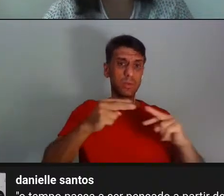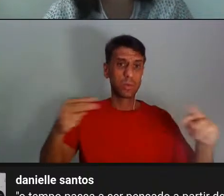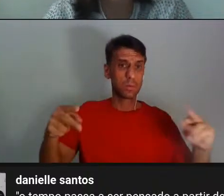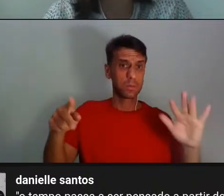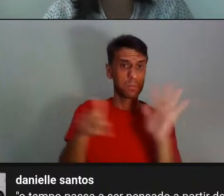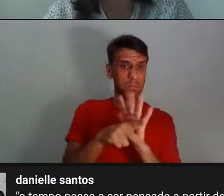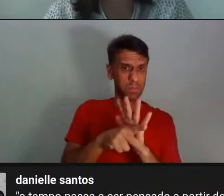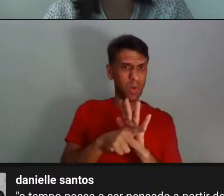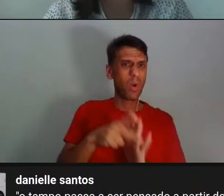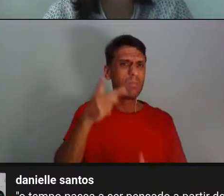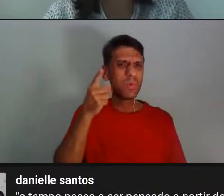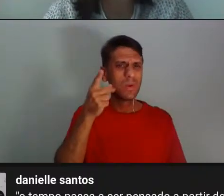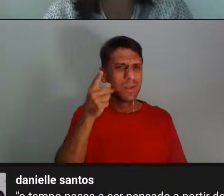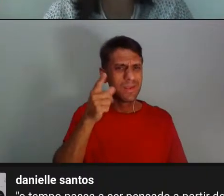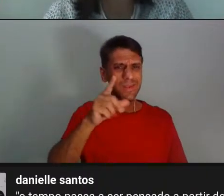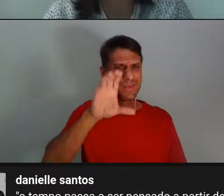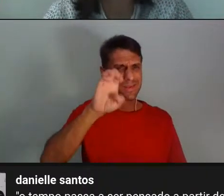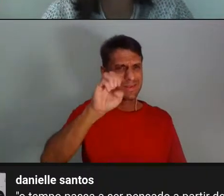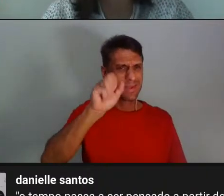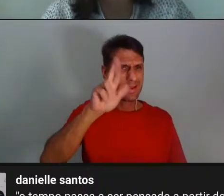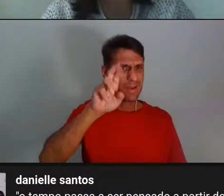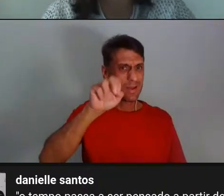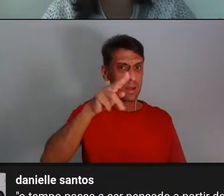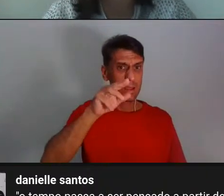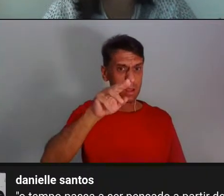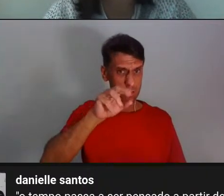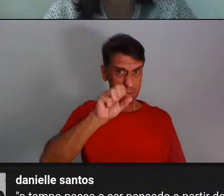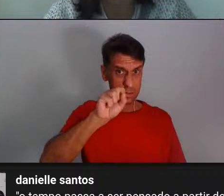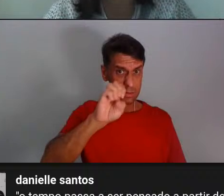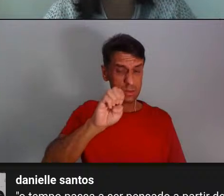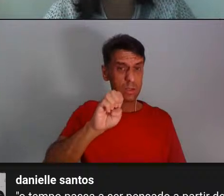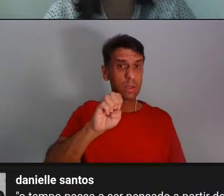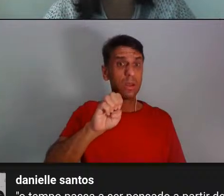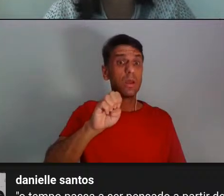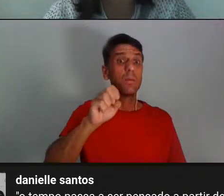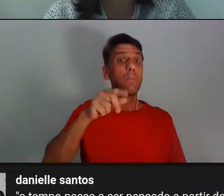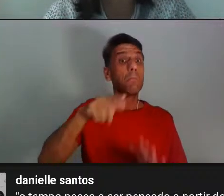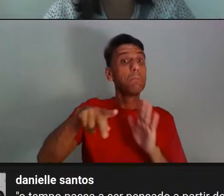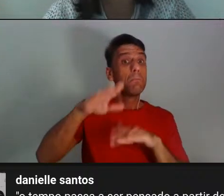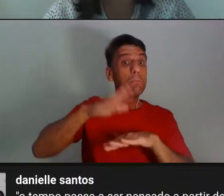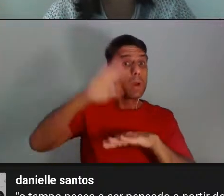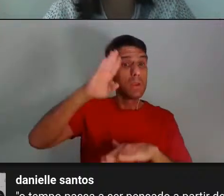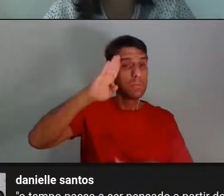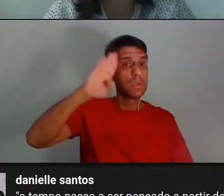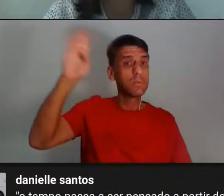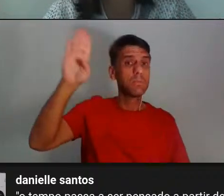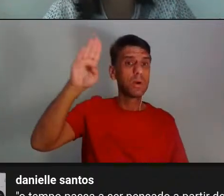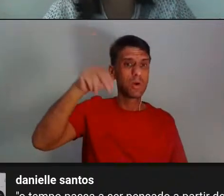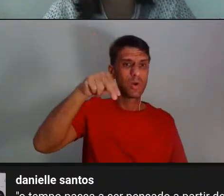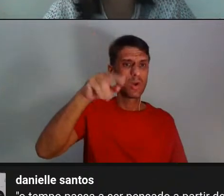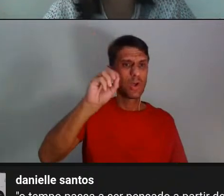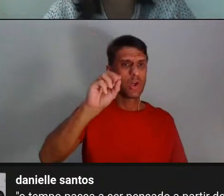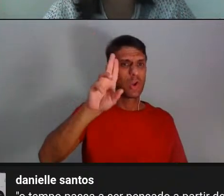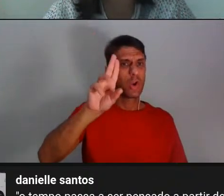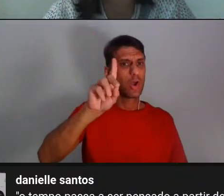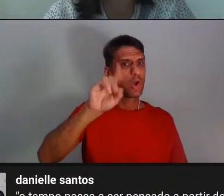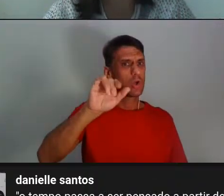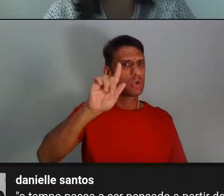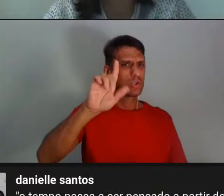e tinha dizendo que era em nível maior de nórdicos do que de indígenas e negros.